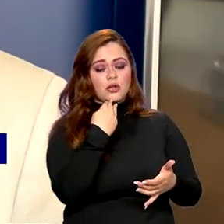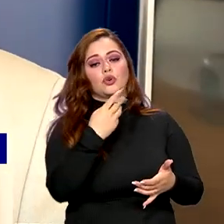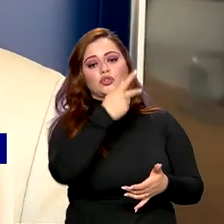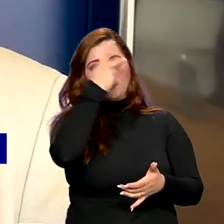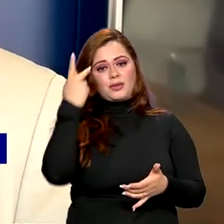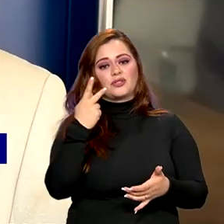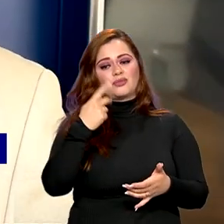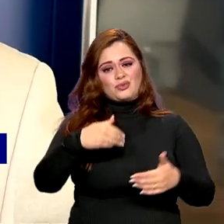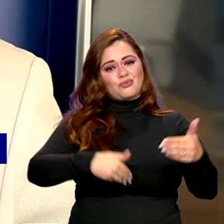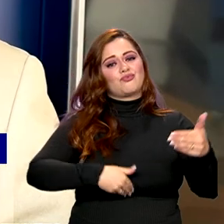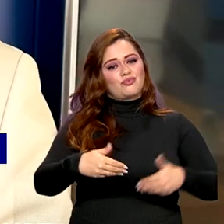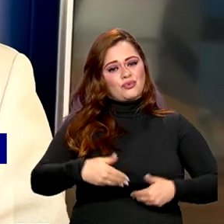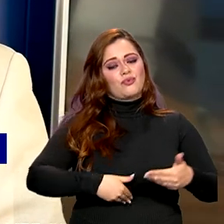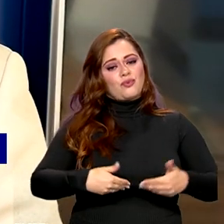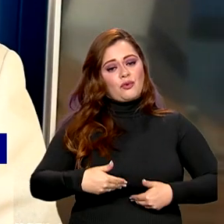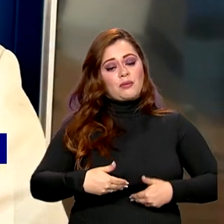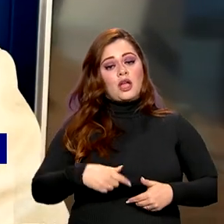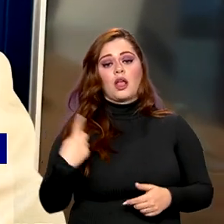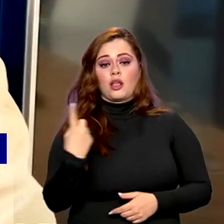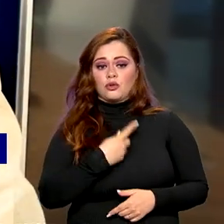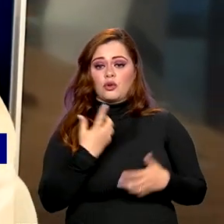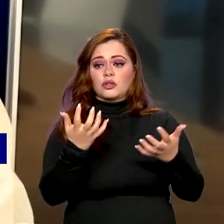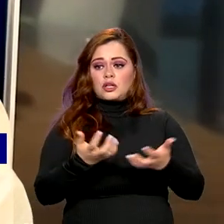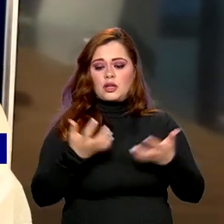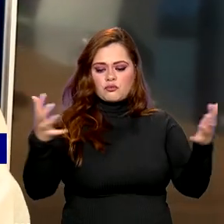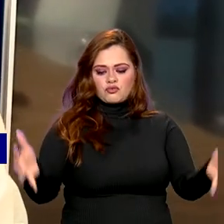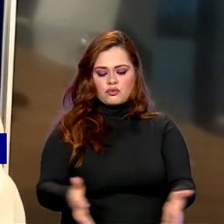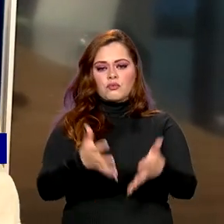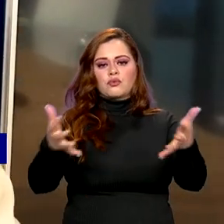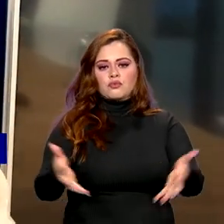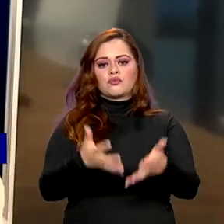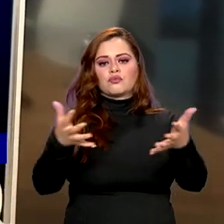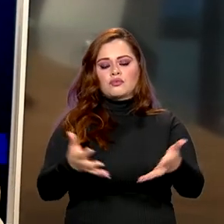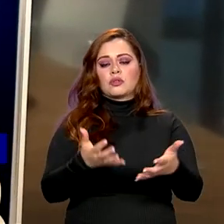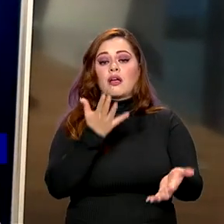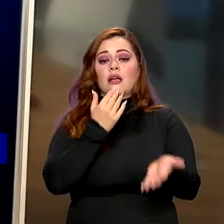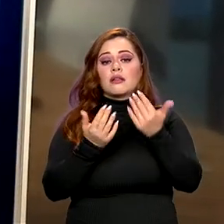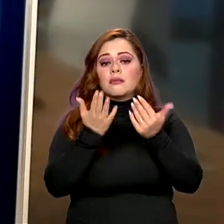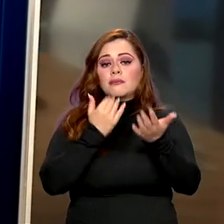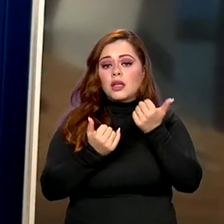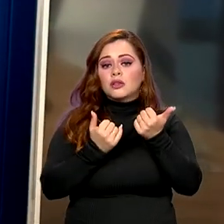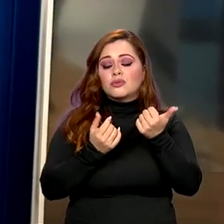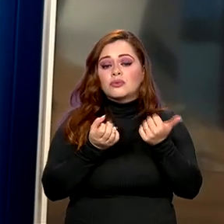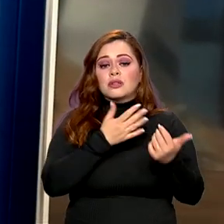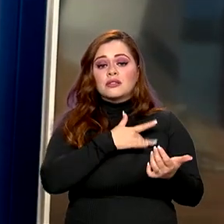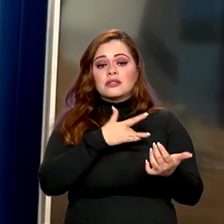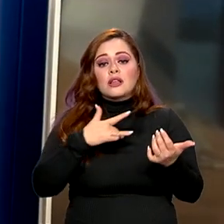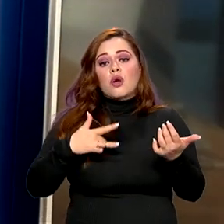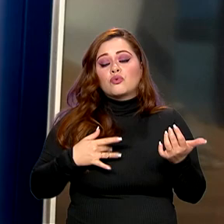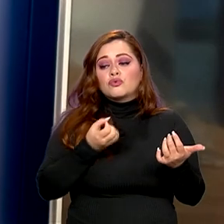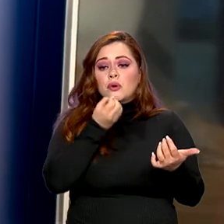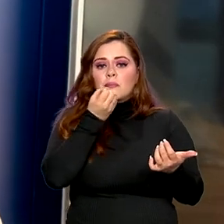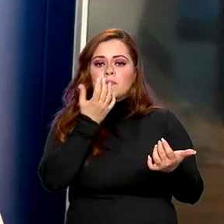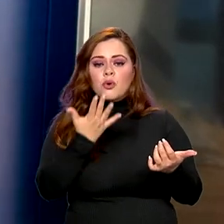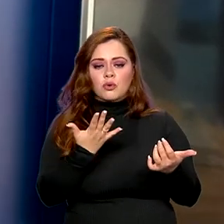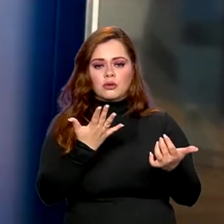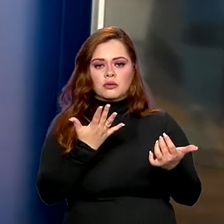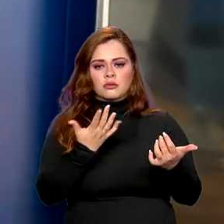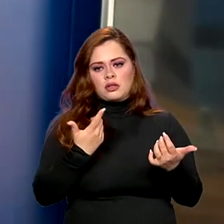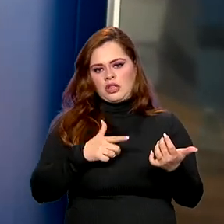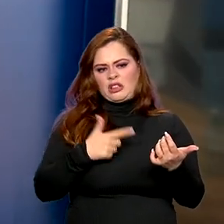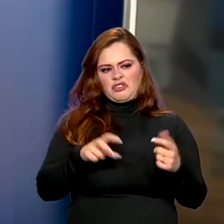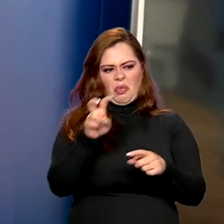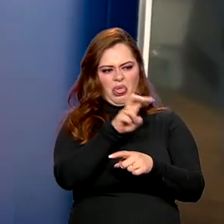a FAO. Nós queremos produzir alimentos e produzir alimentos saudáveis, ser agrotóxicos, para